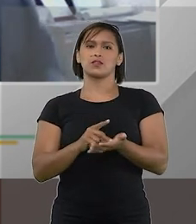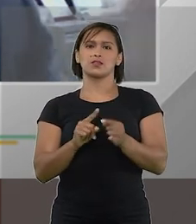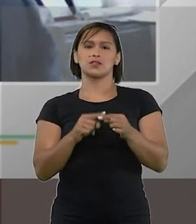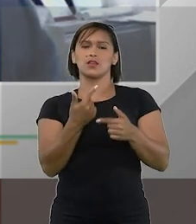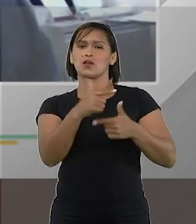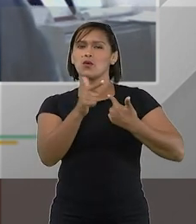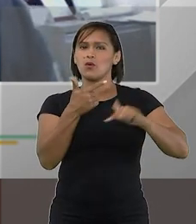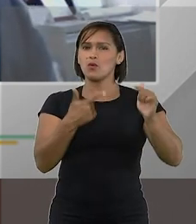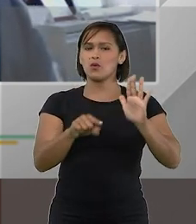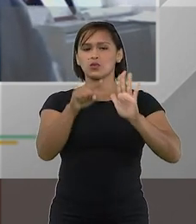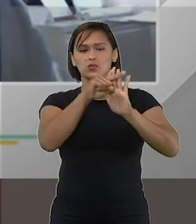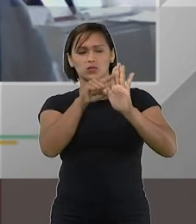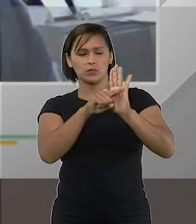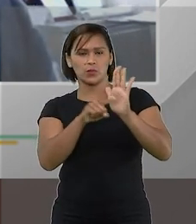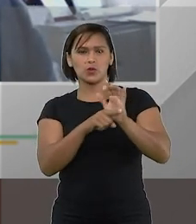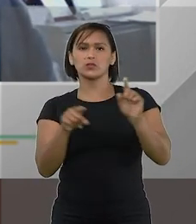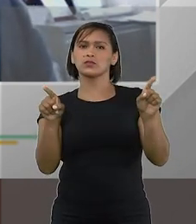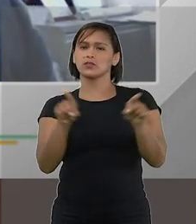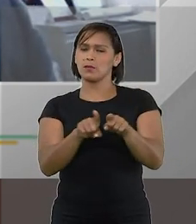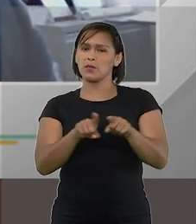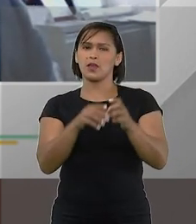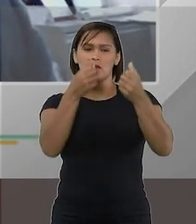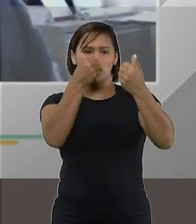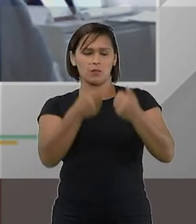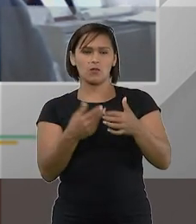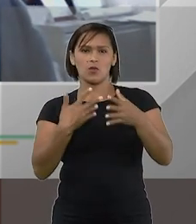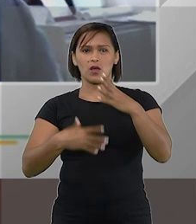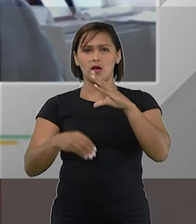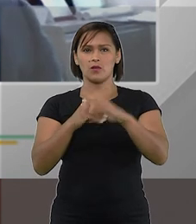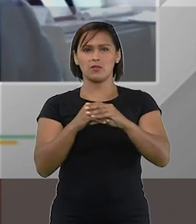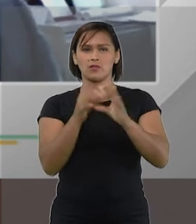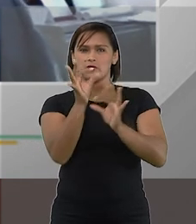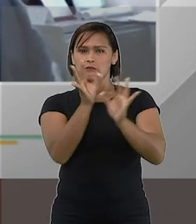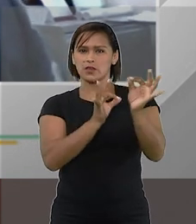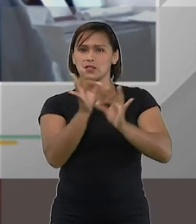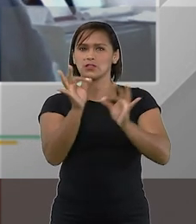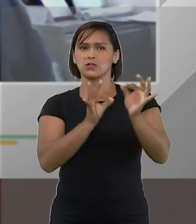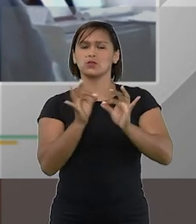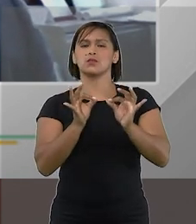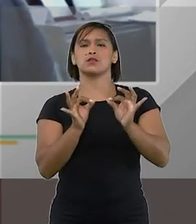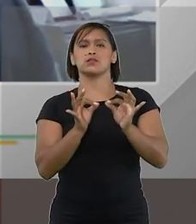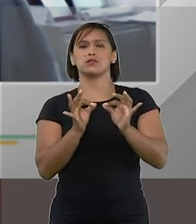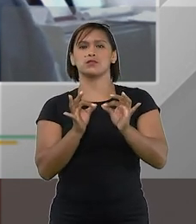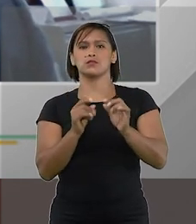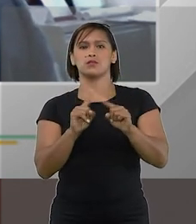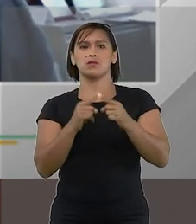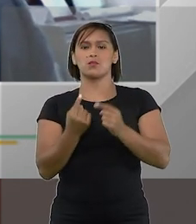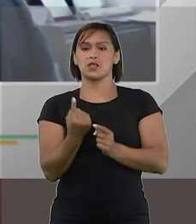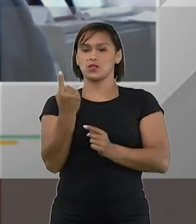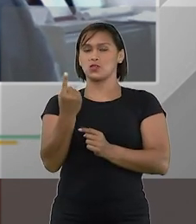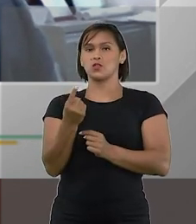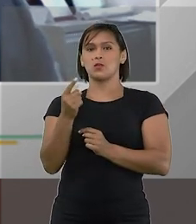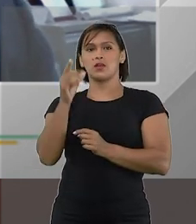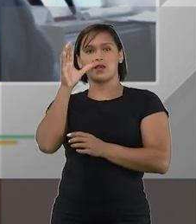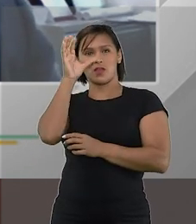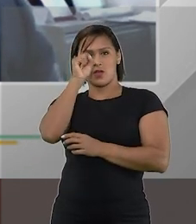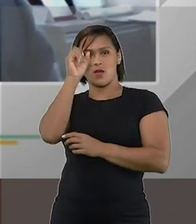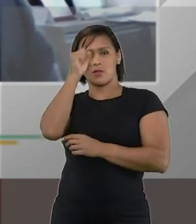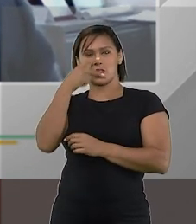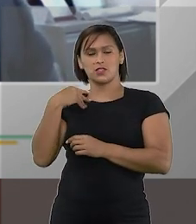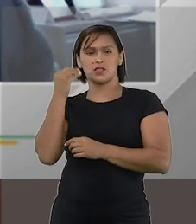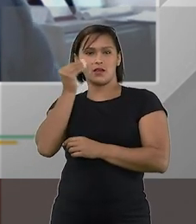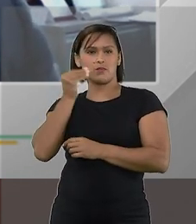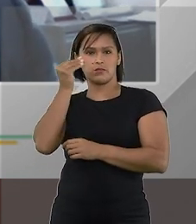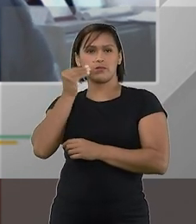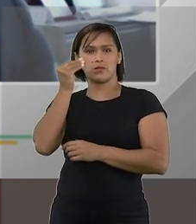existem outros pontos é claro que poderiam ser aperfeiçoados mas é uma coisa que eu aprendi nessa minha